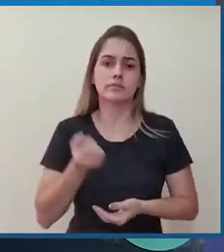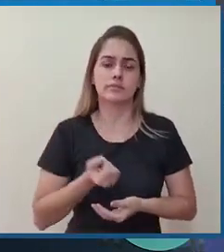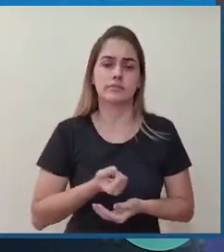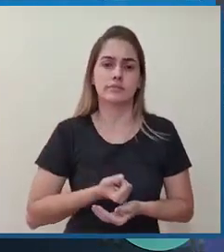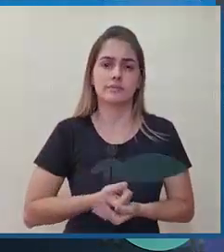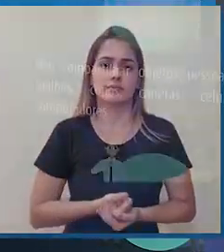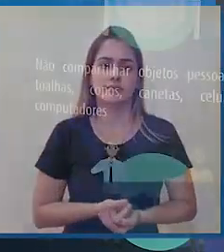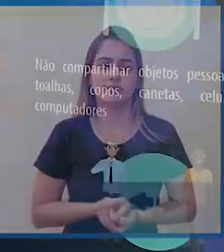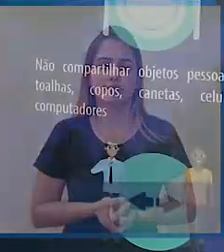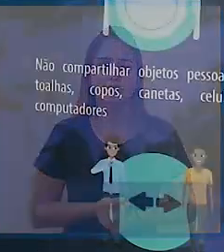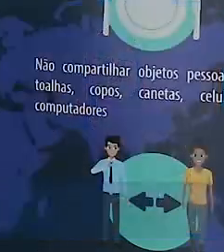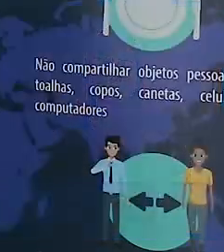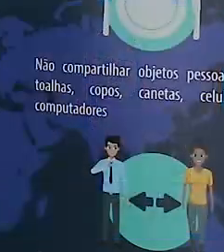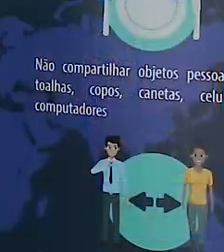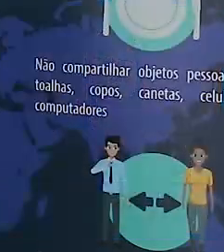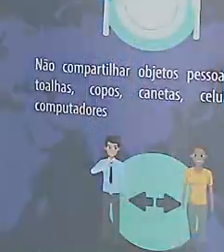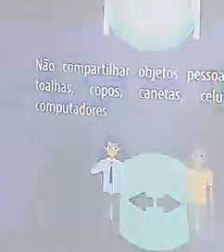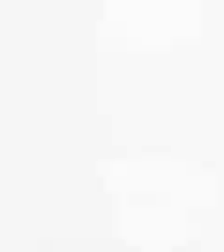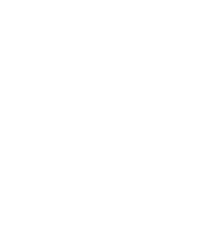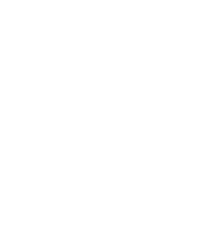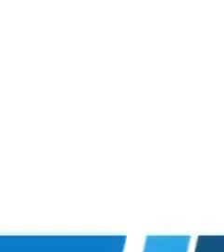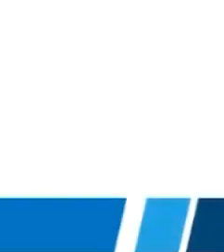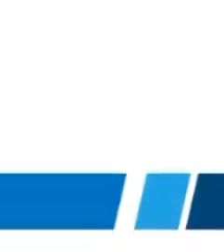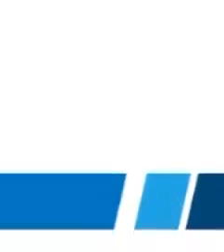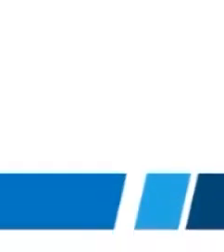.br barra coronavírus.